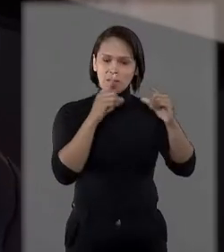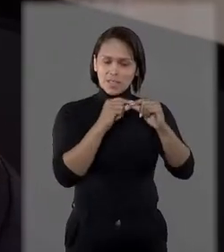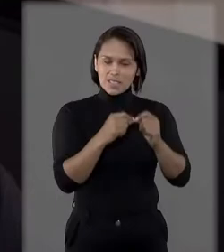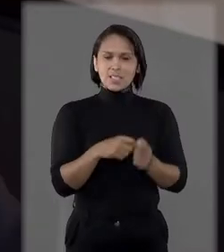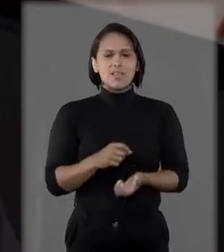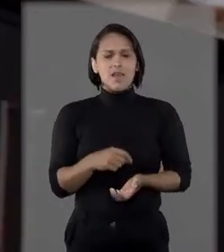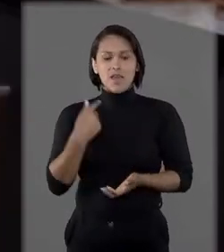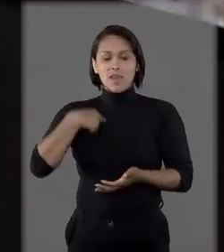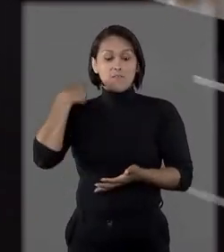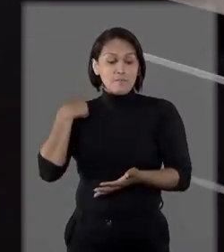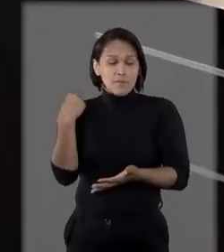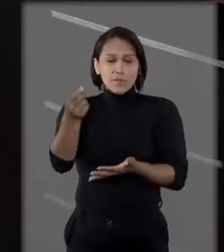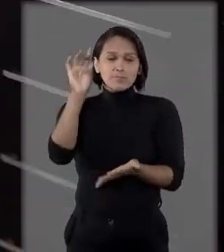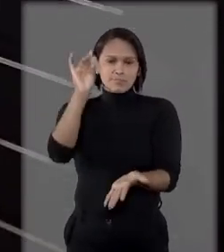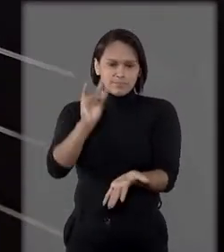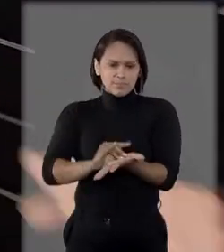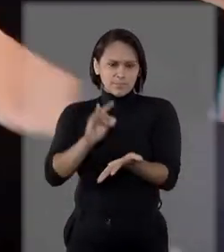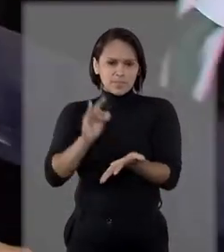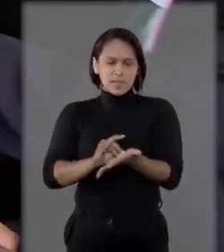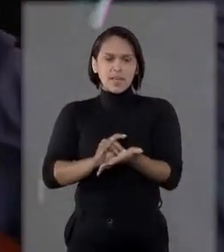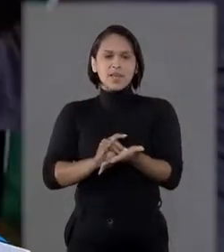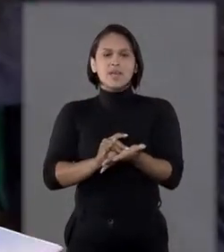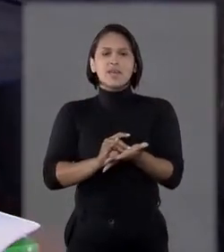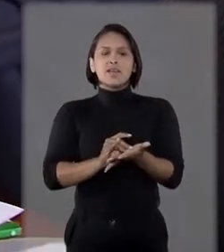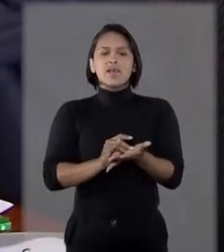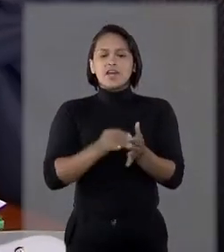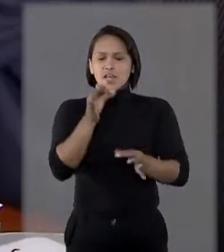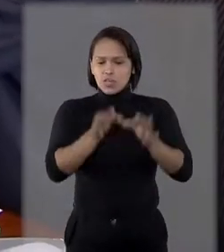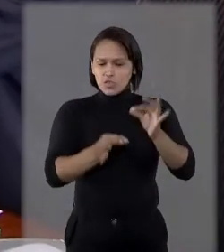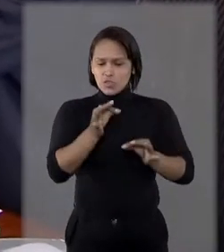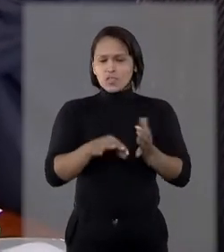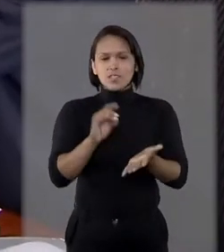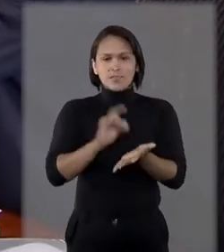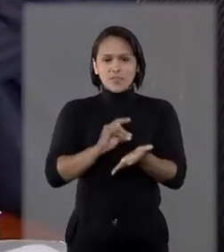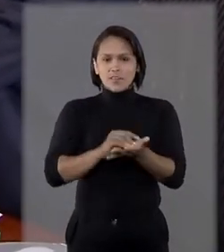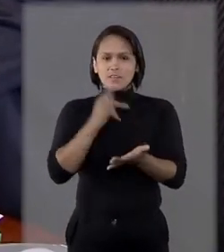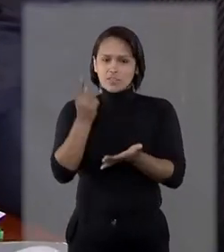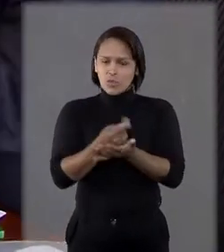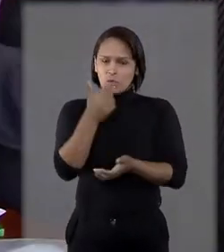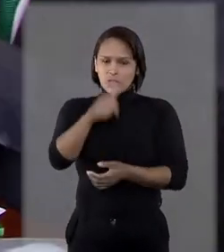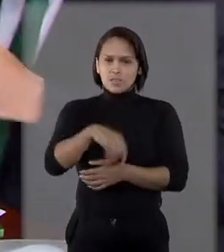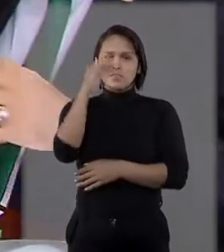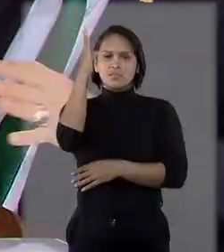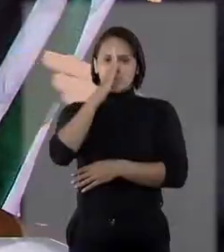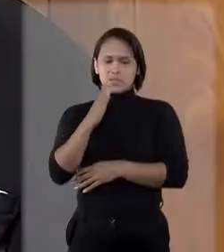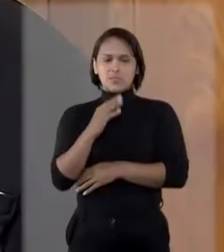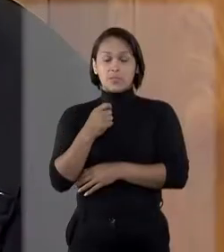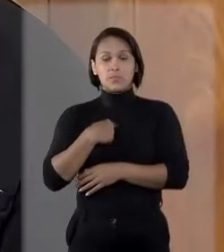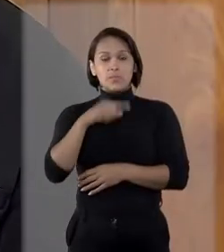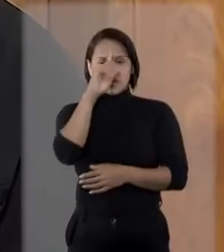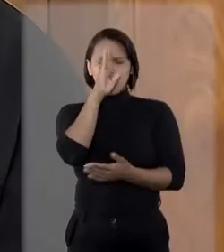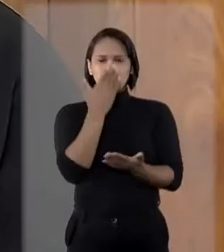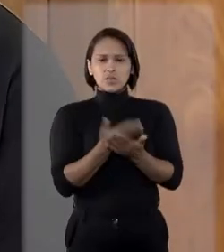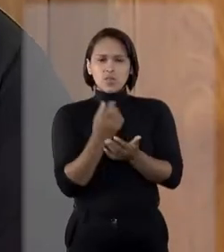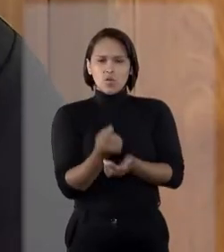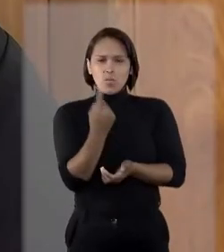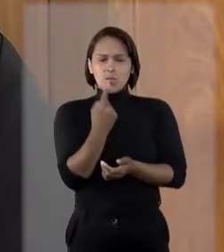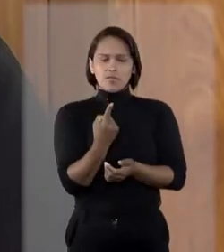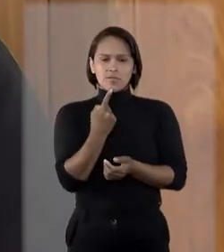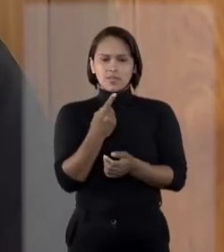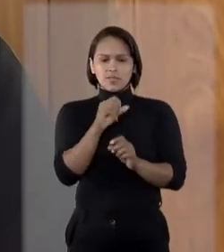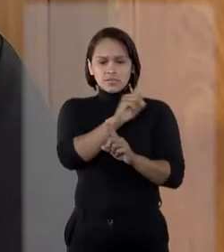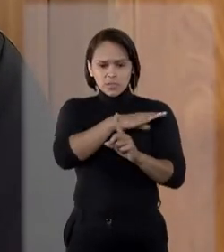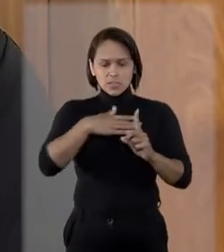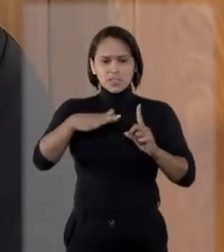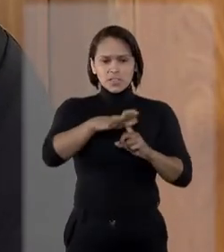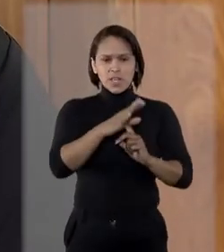STJ com a certeza de que o verdadeiro acesso à justiça é um dos mecanismos mais importantes do país. Eu acredito que uma vez que a